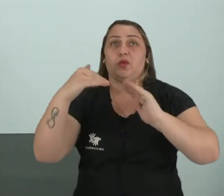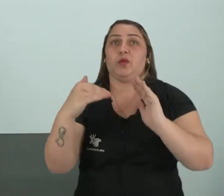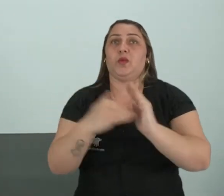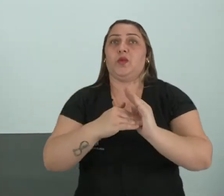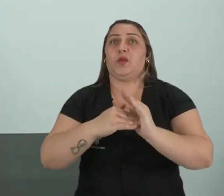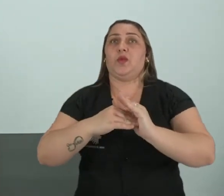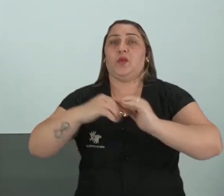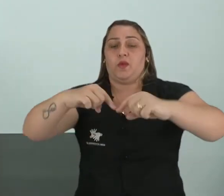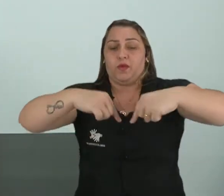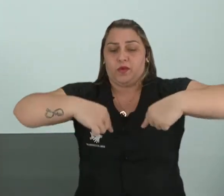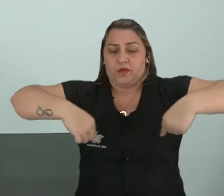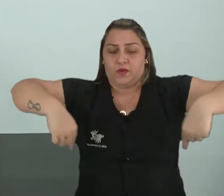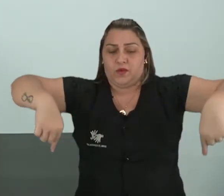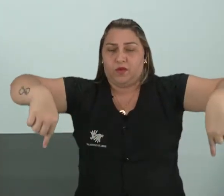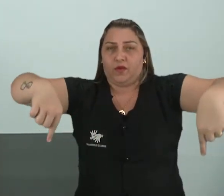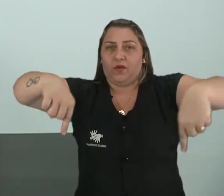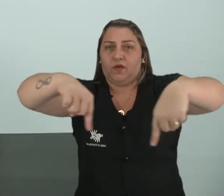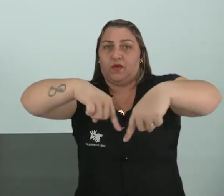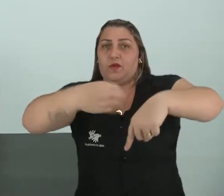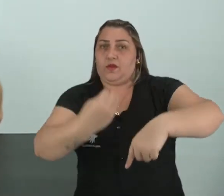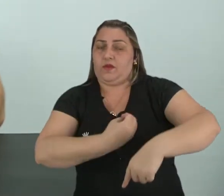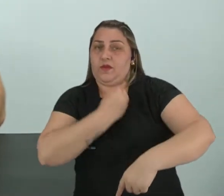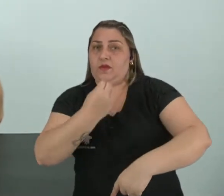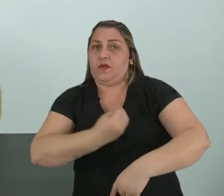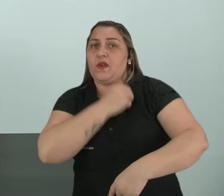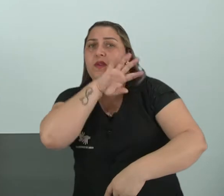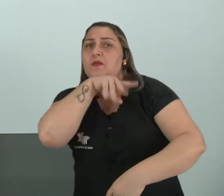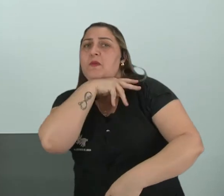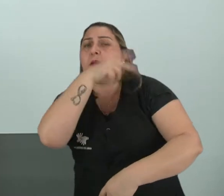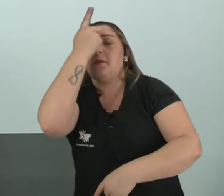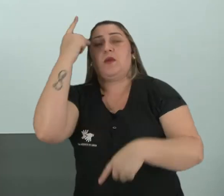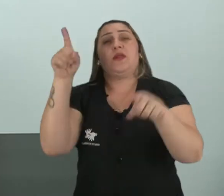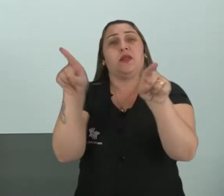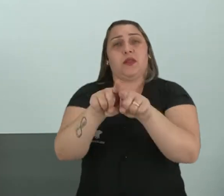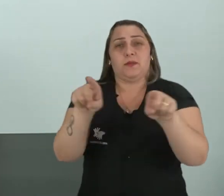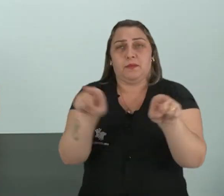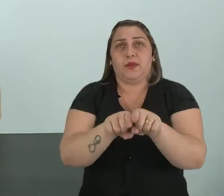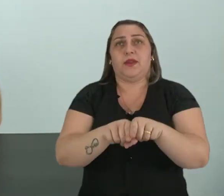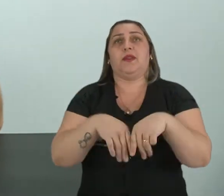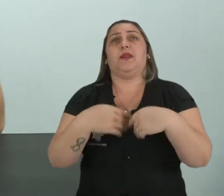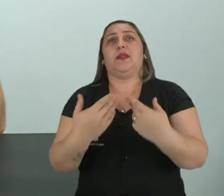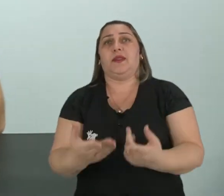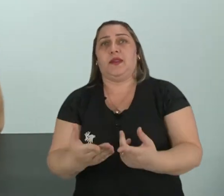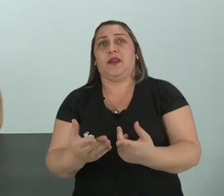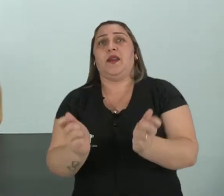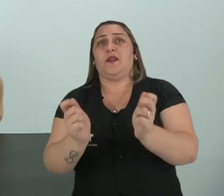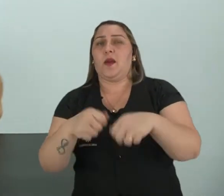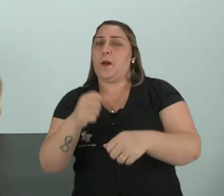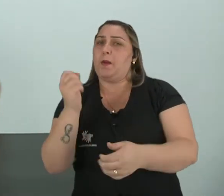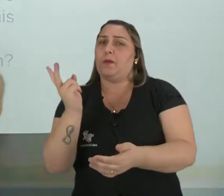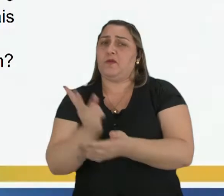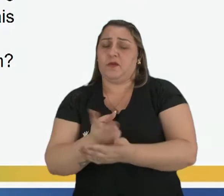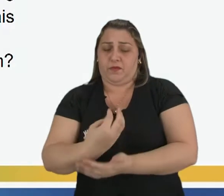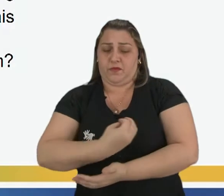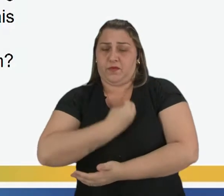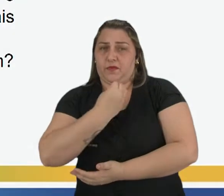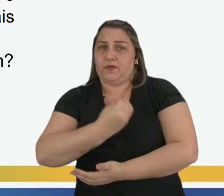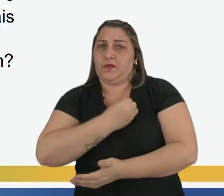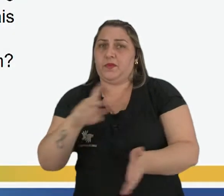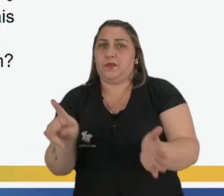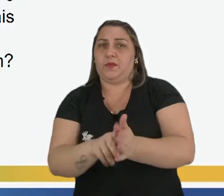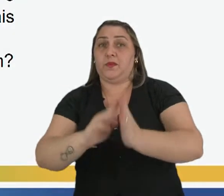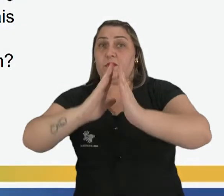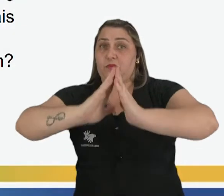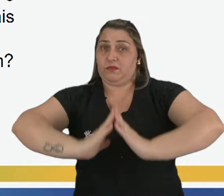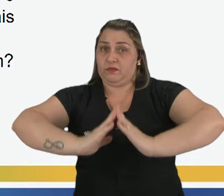rodeia ou envolve os seres vivos por todos os lados e constitui o meio o em que vivem.